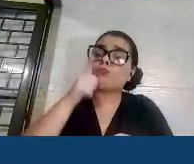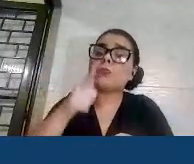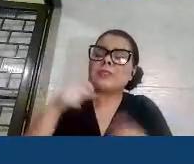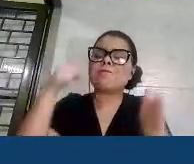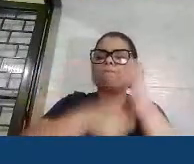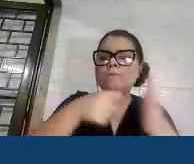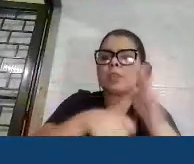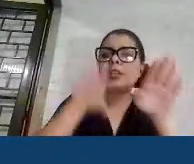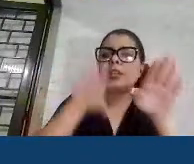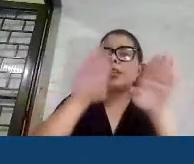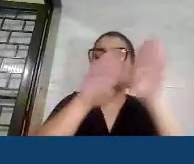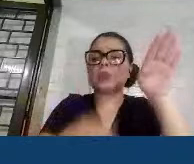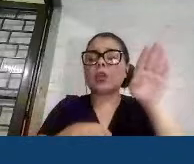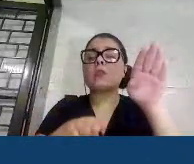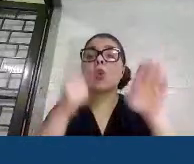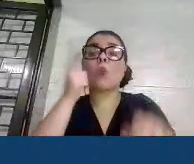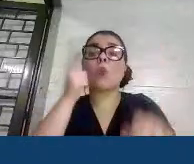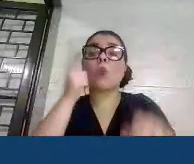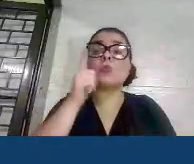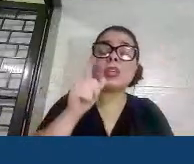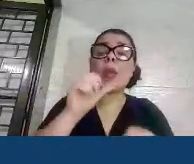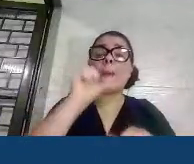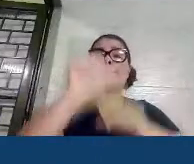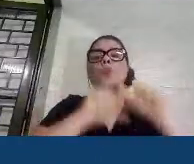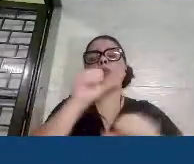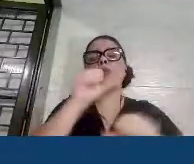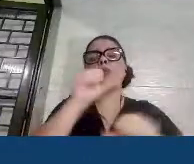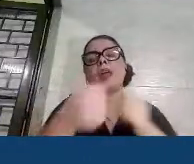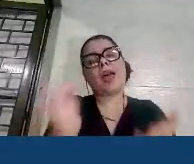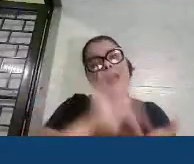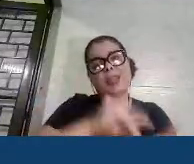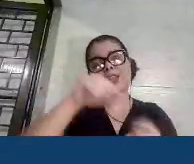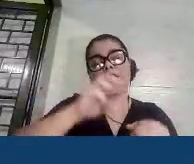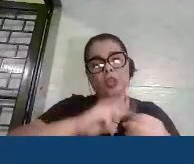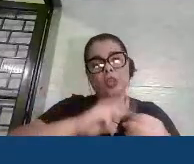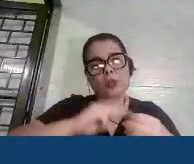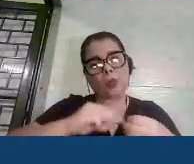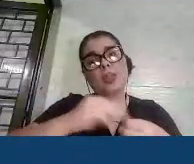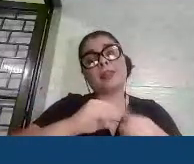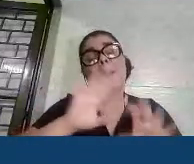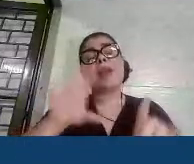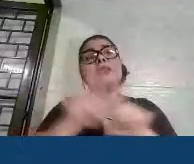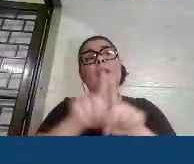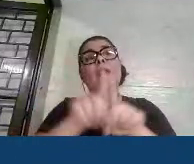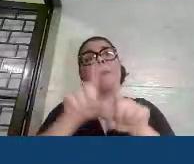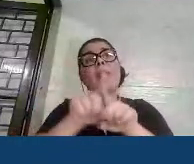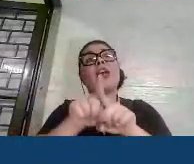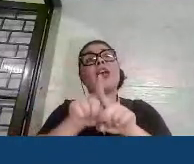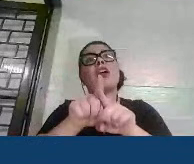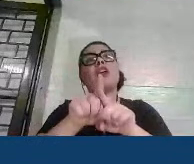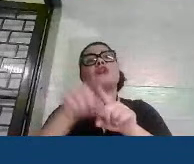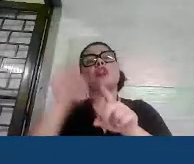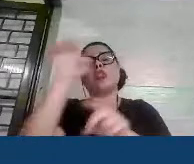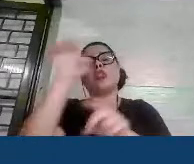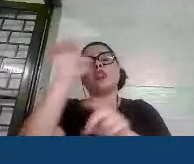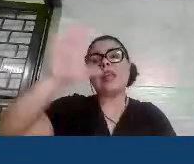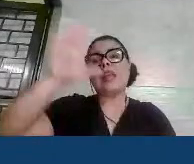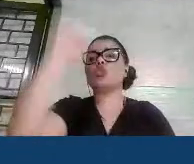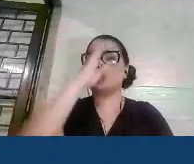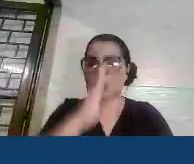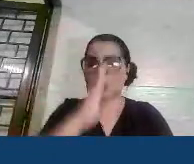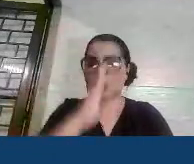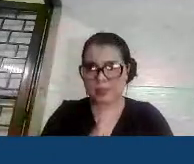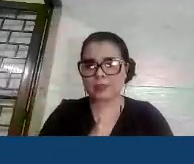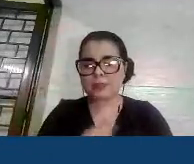dessa, não só do nosso município, mas, quem sabe, do nosso estado e da nossa nação através da educação para combater essa desigualdade